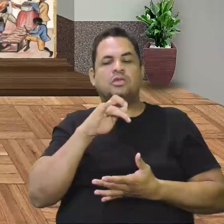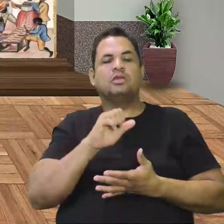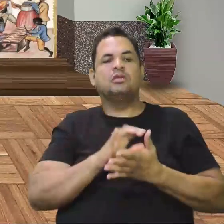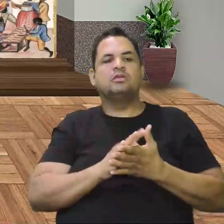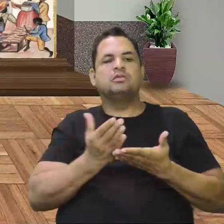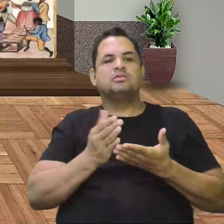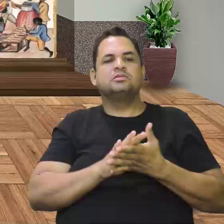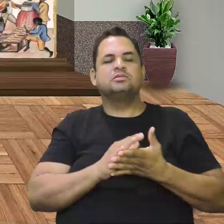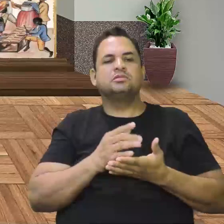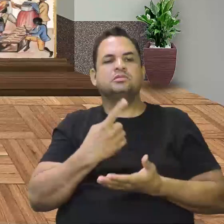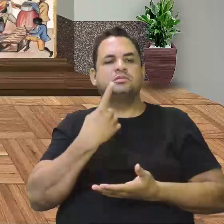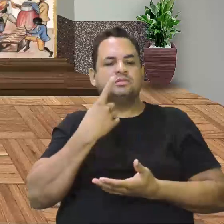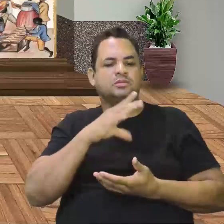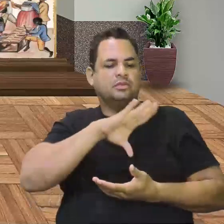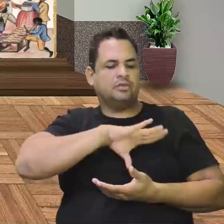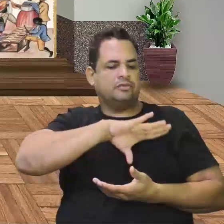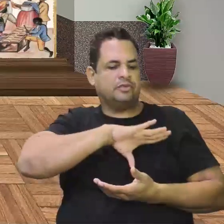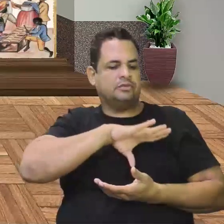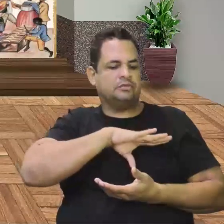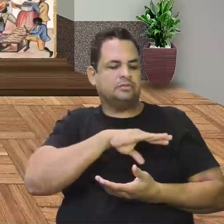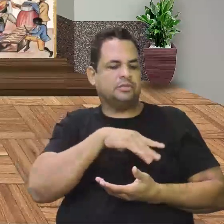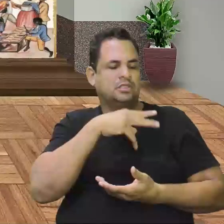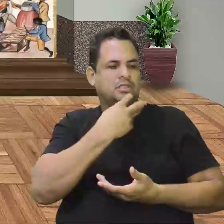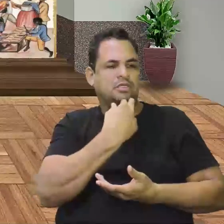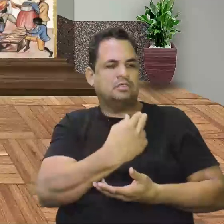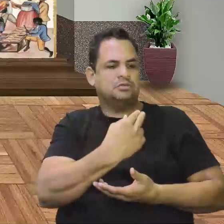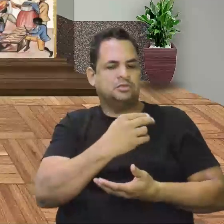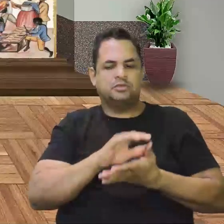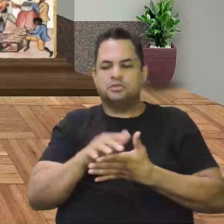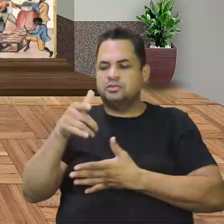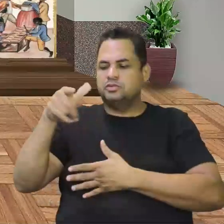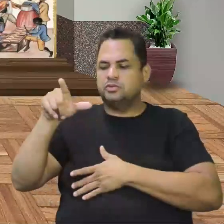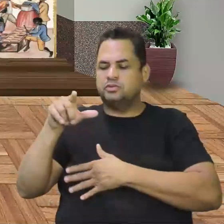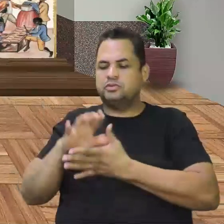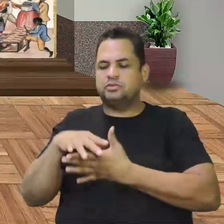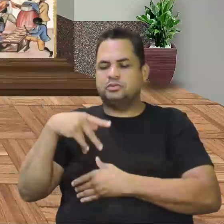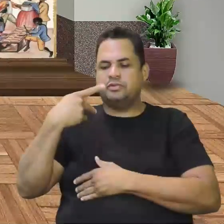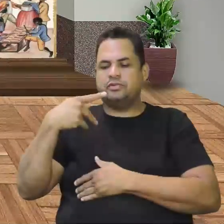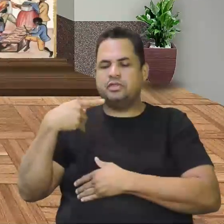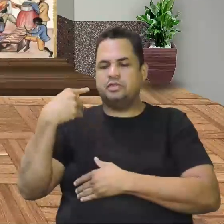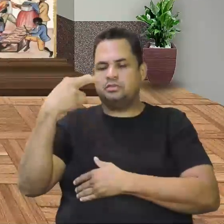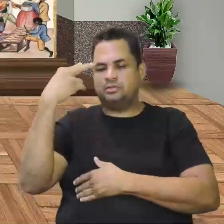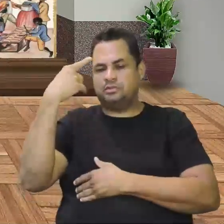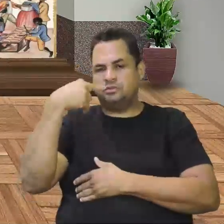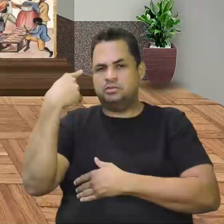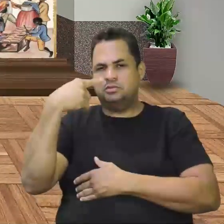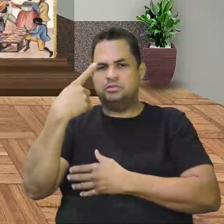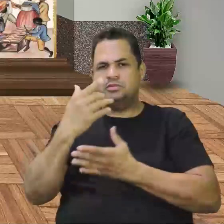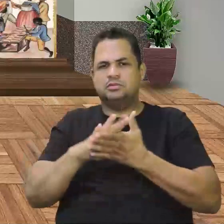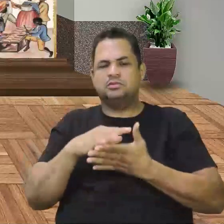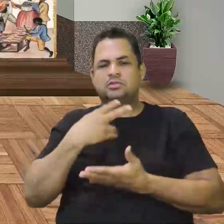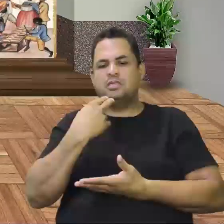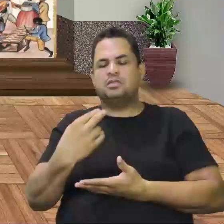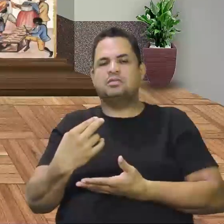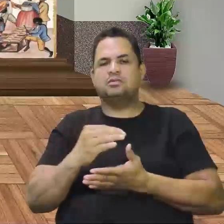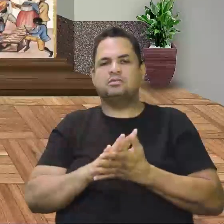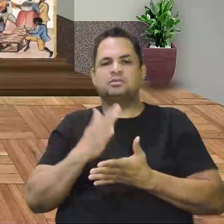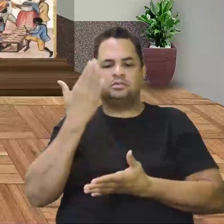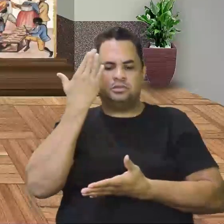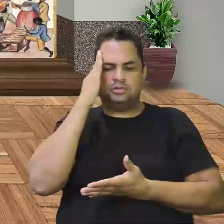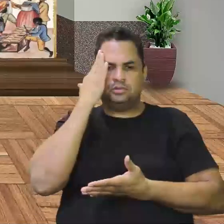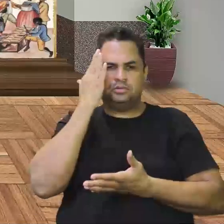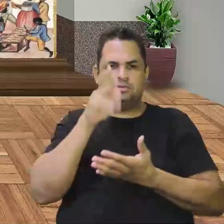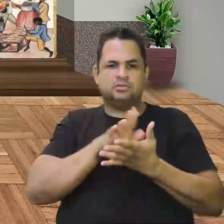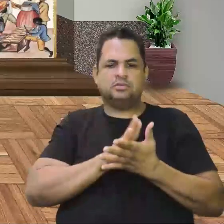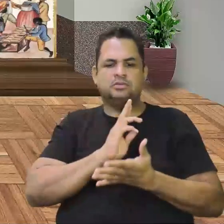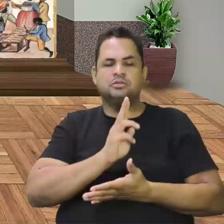do lado daqui se fala português e do outro lado se fala espanhol? É aí, aluno, que eu chamo vocês a entender esse processo de